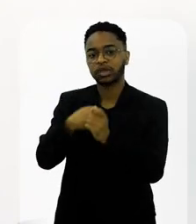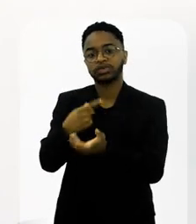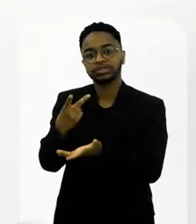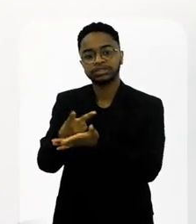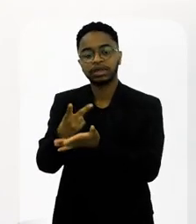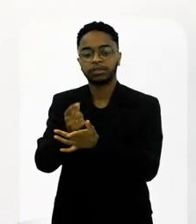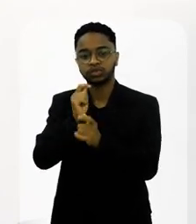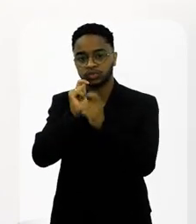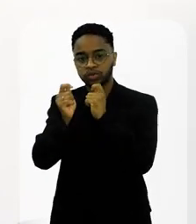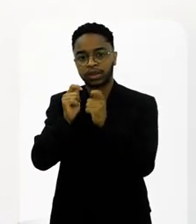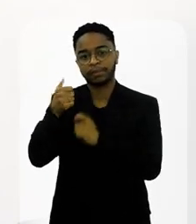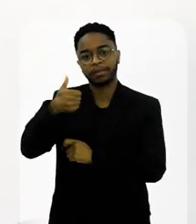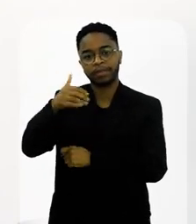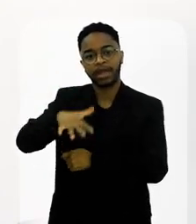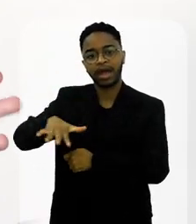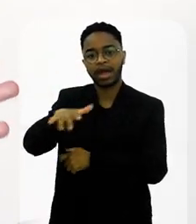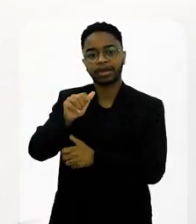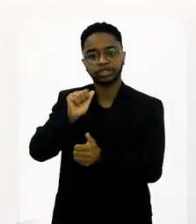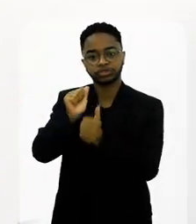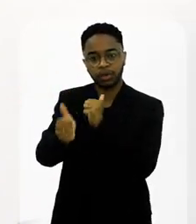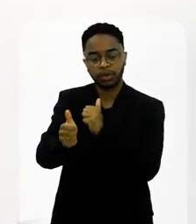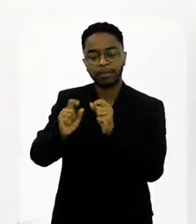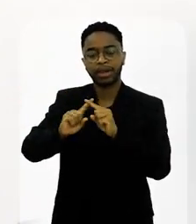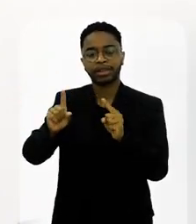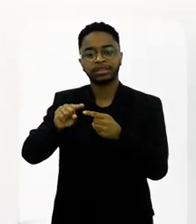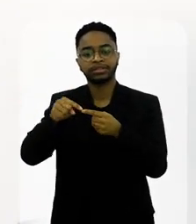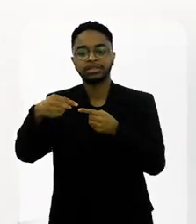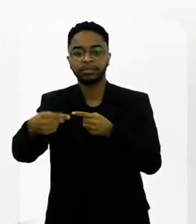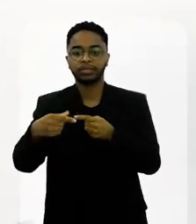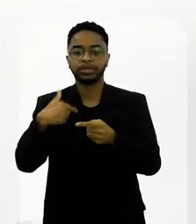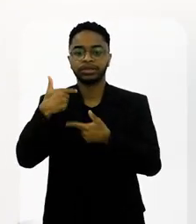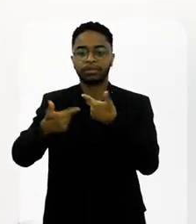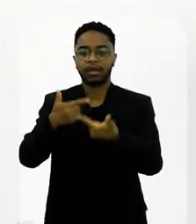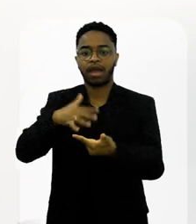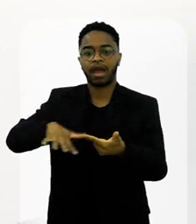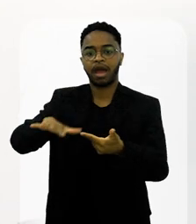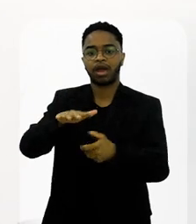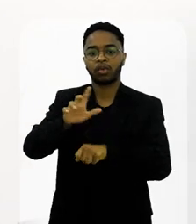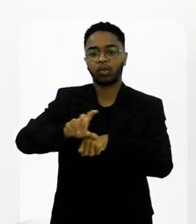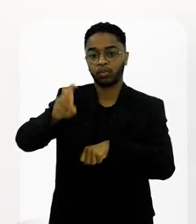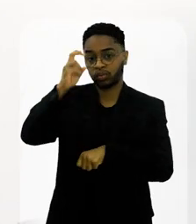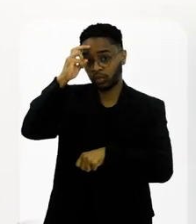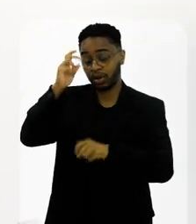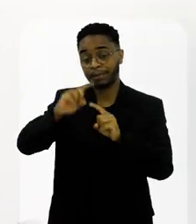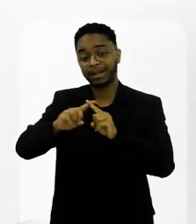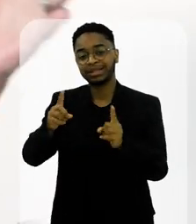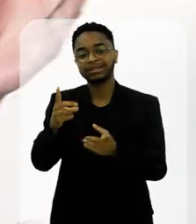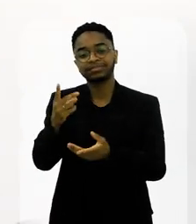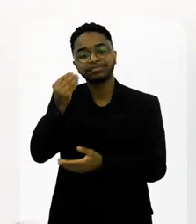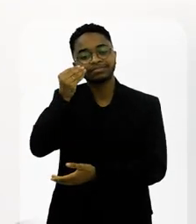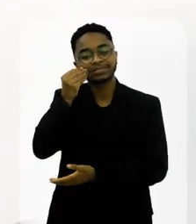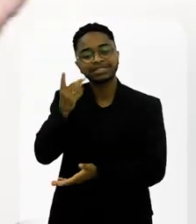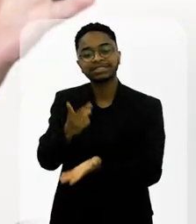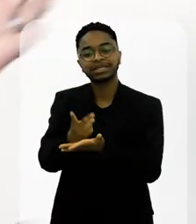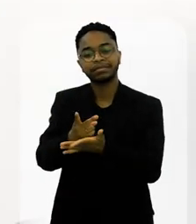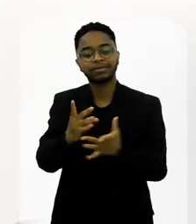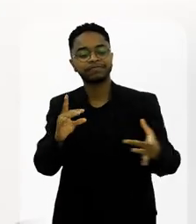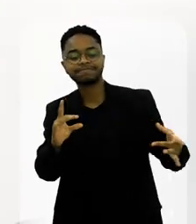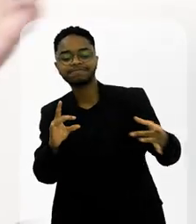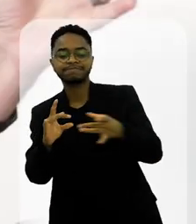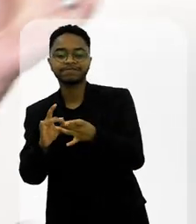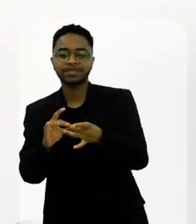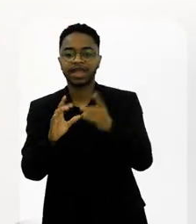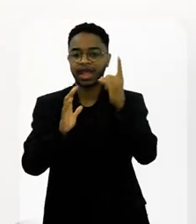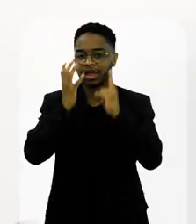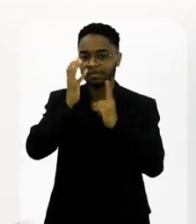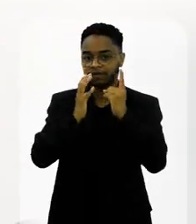jornalista, eu sempre trabalhei como jornalista, primeiro na área de esporte, mas a maior parte do tempo na área de cultura, mas sempre procurando trazer